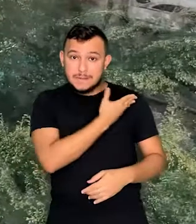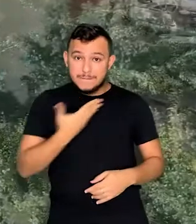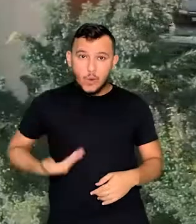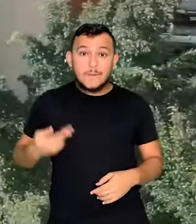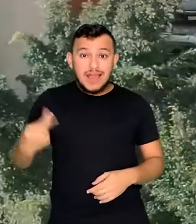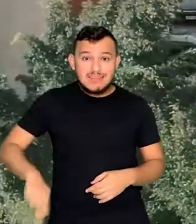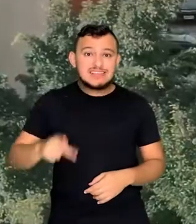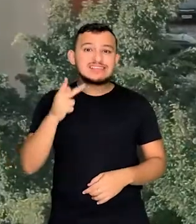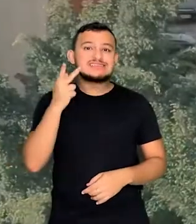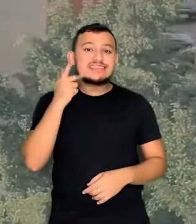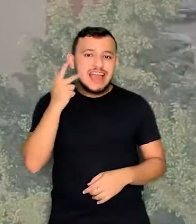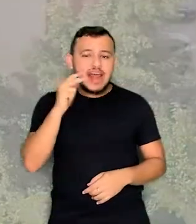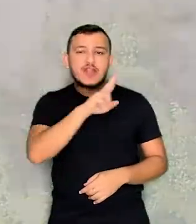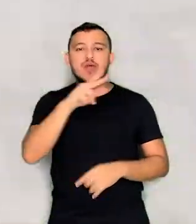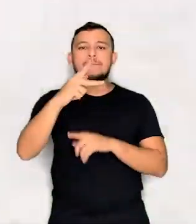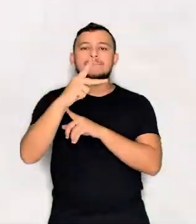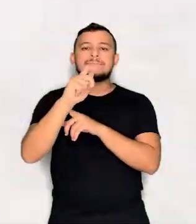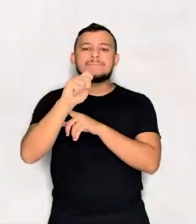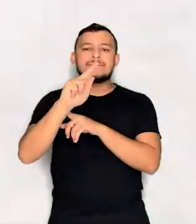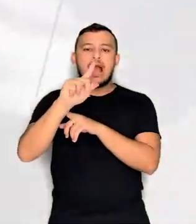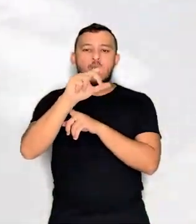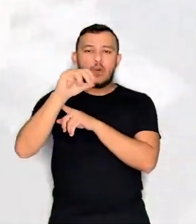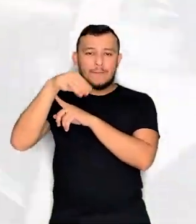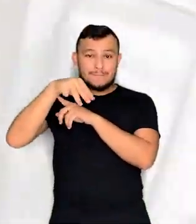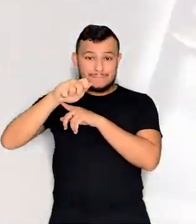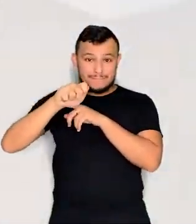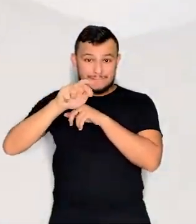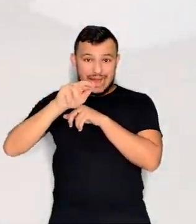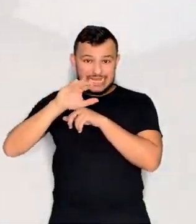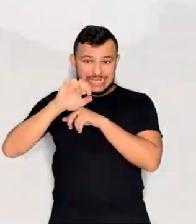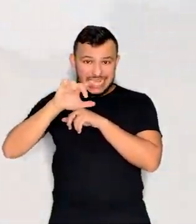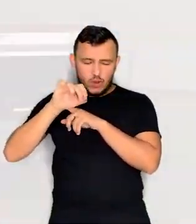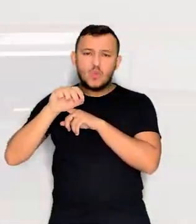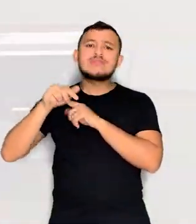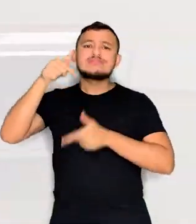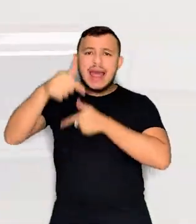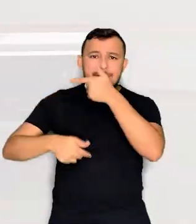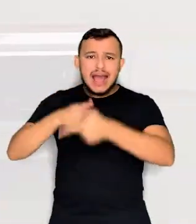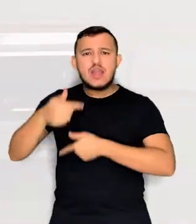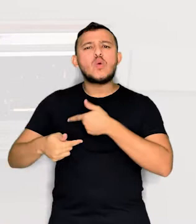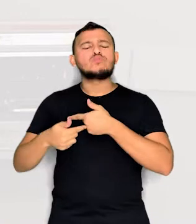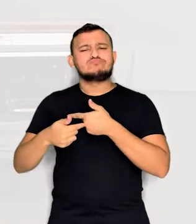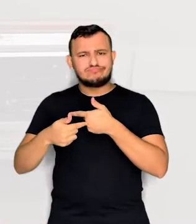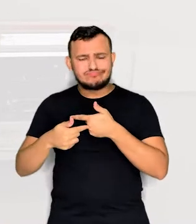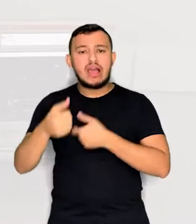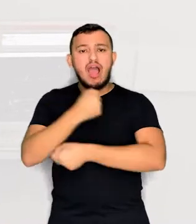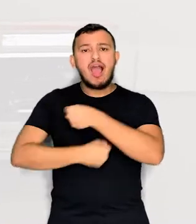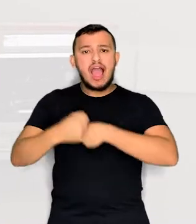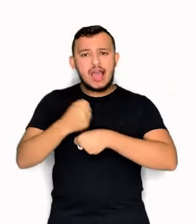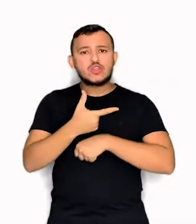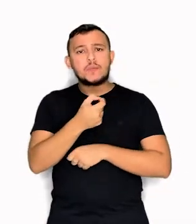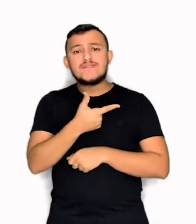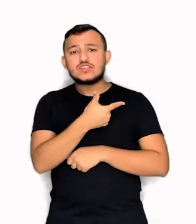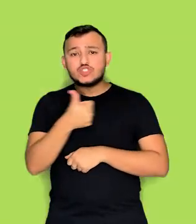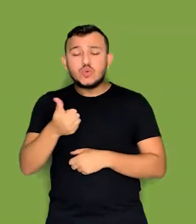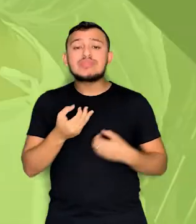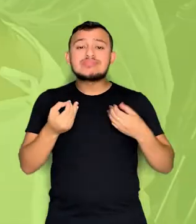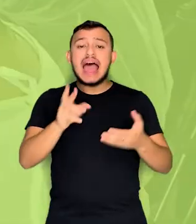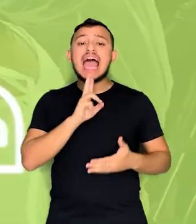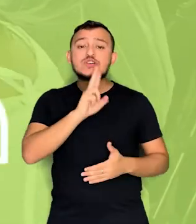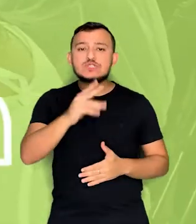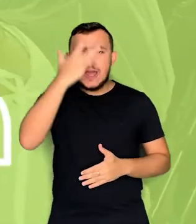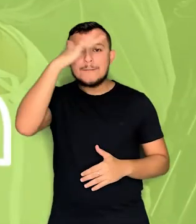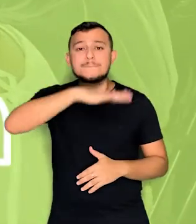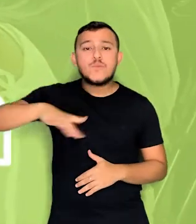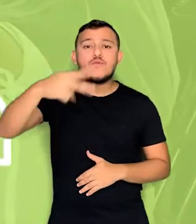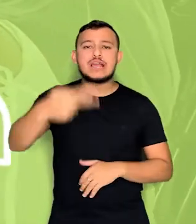Ceará, Paulo Marcelo Martins Rodrigues, trabalhou intensamente em 2021 para entregar resultados